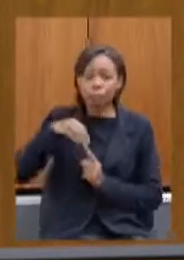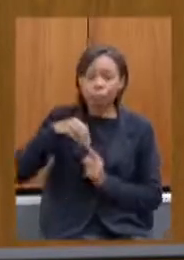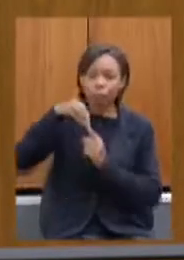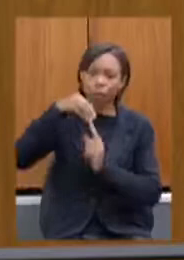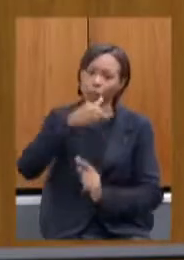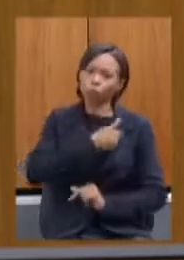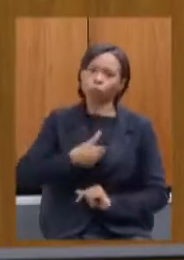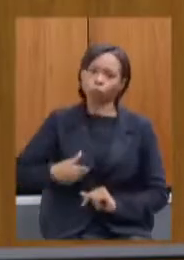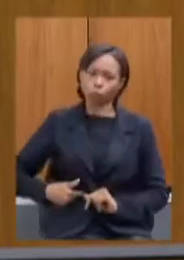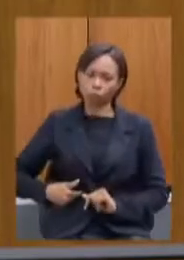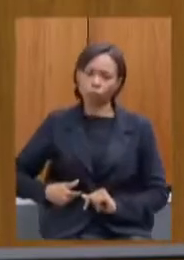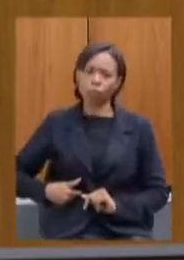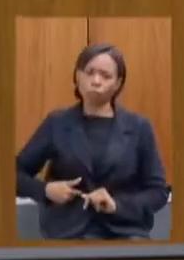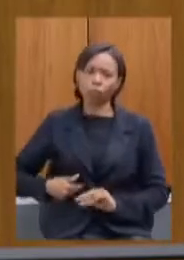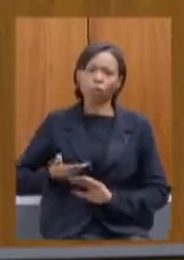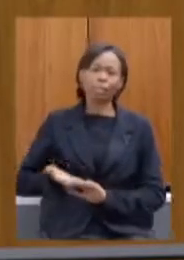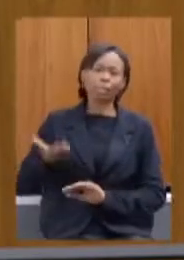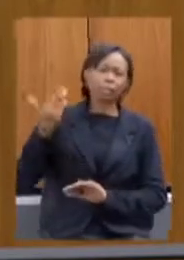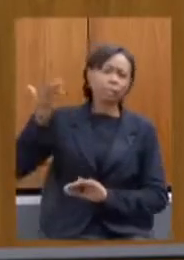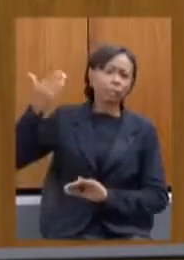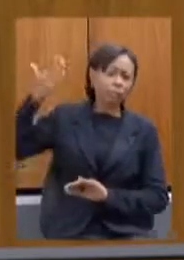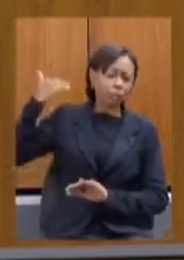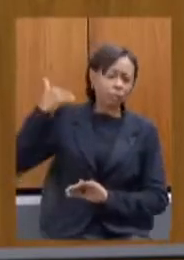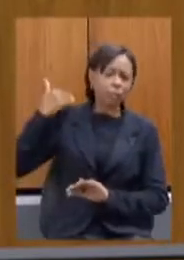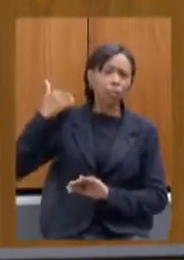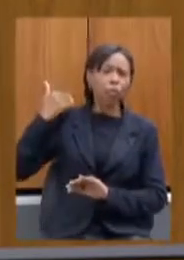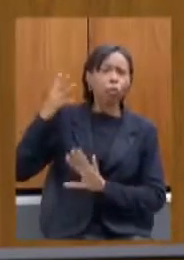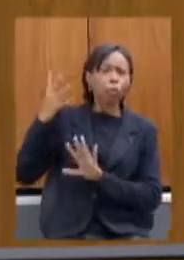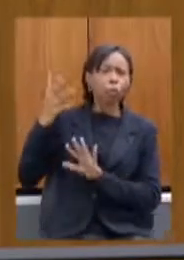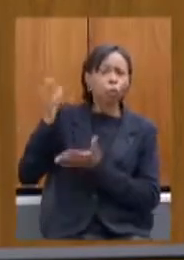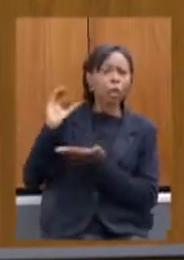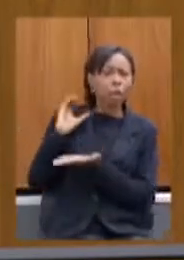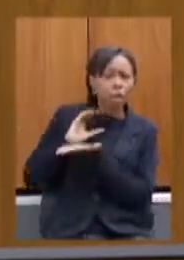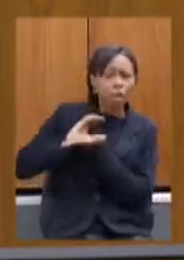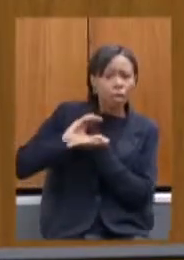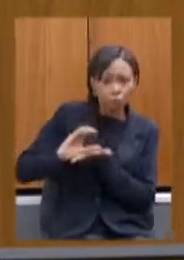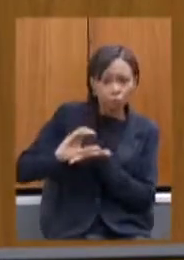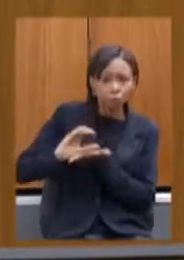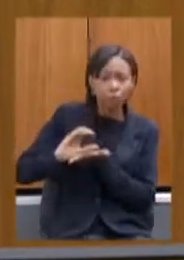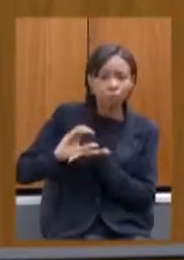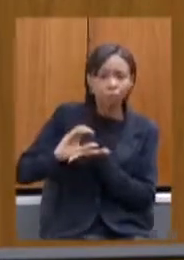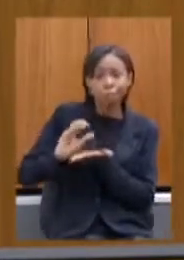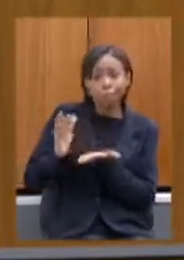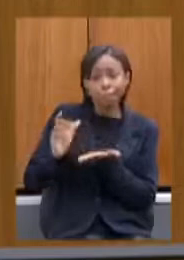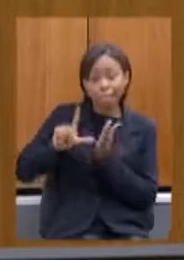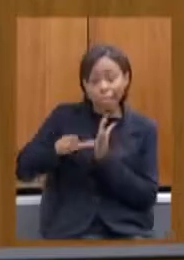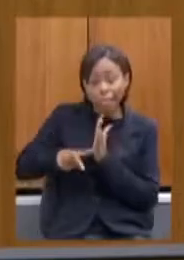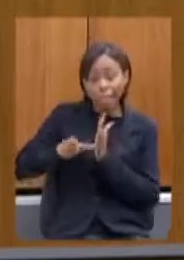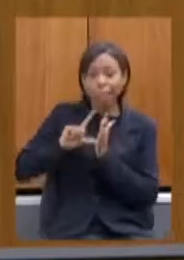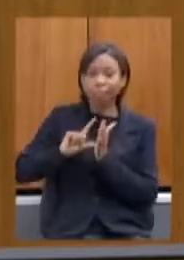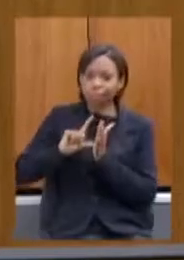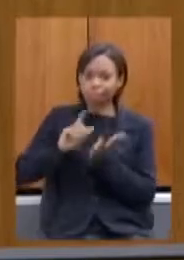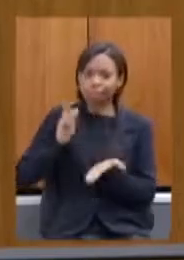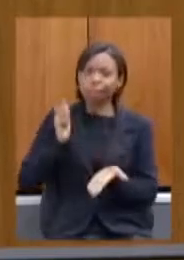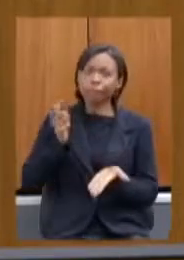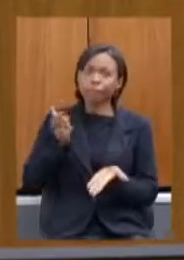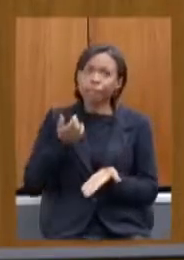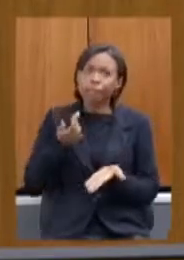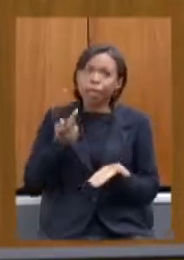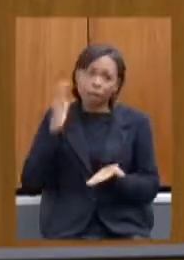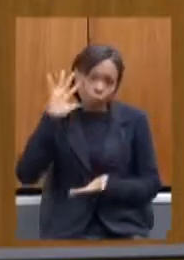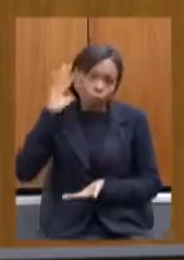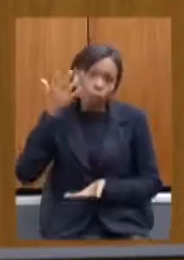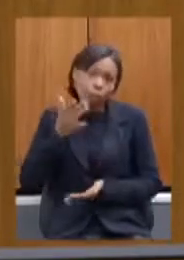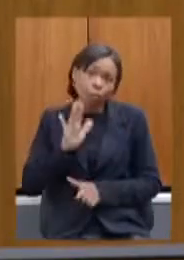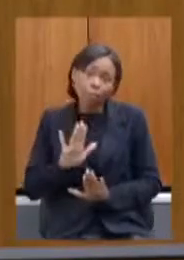antecipação dos recebíveis lá atrás foi uma sugestão que infelizmente depois da